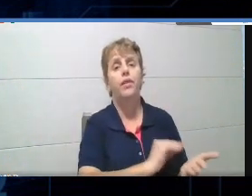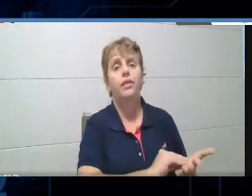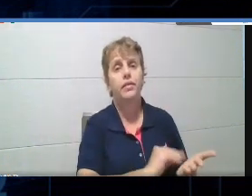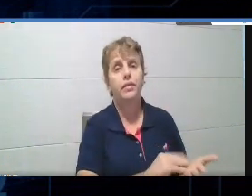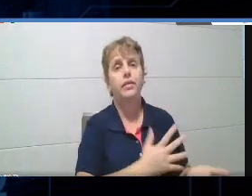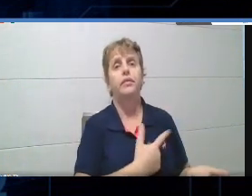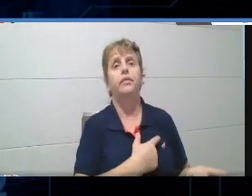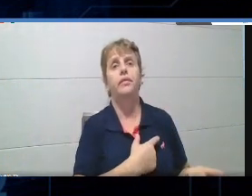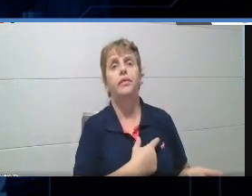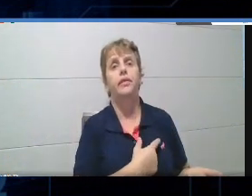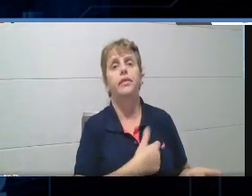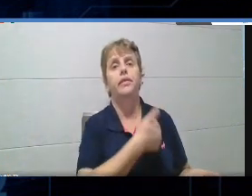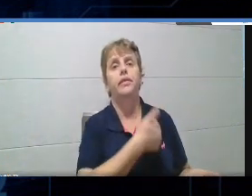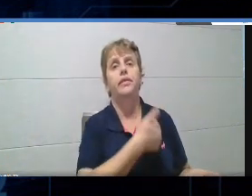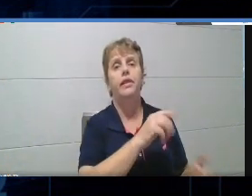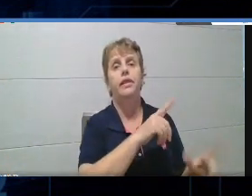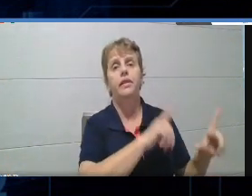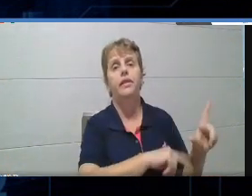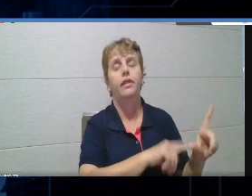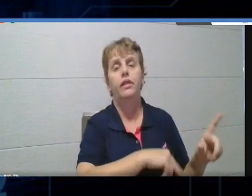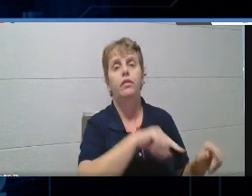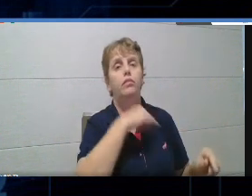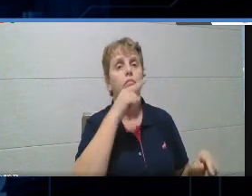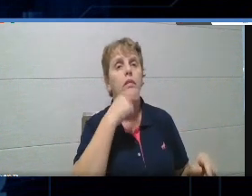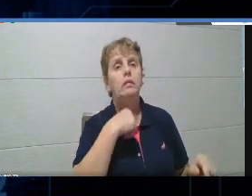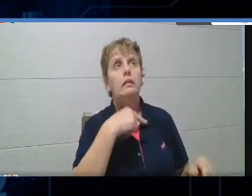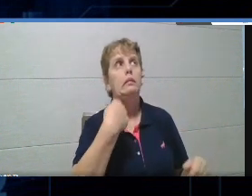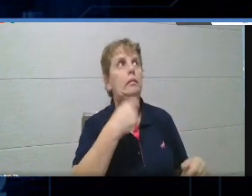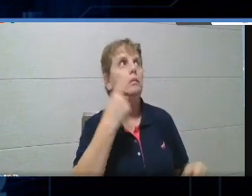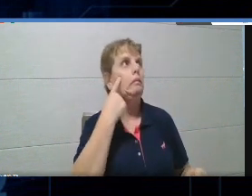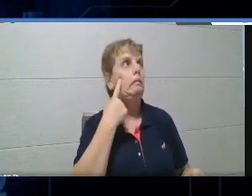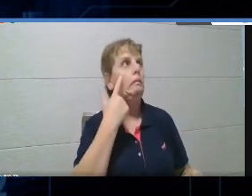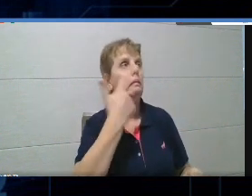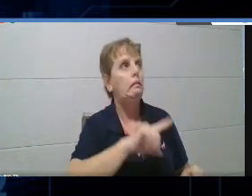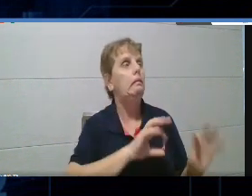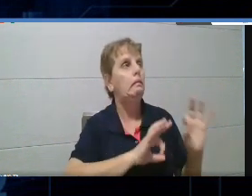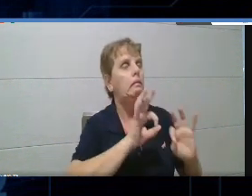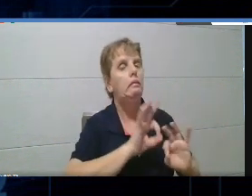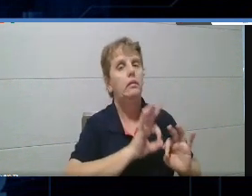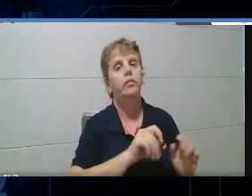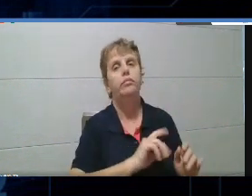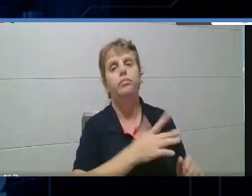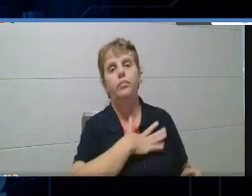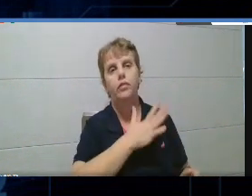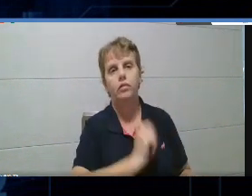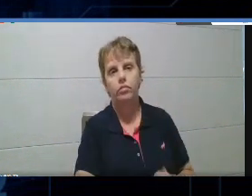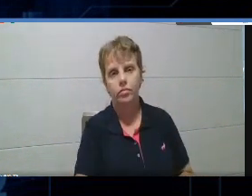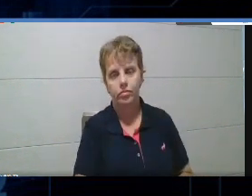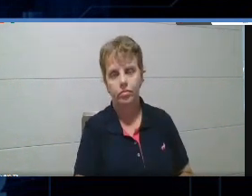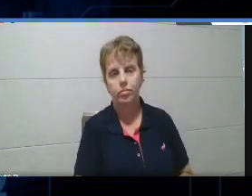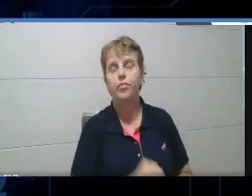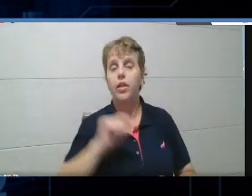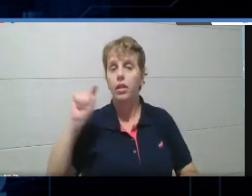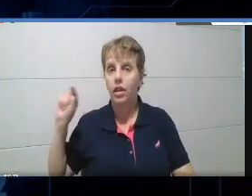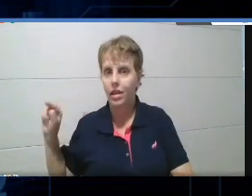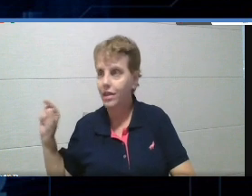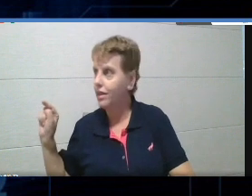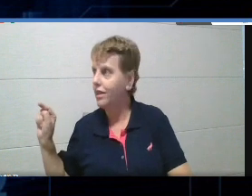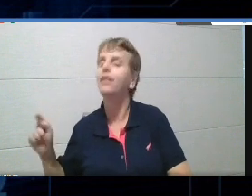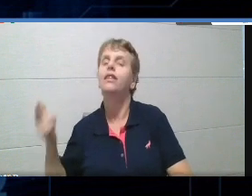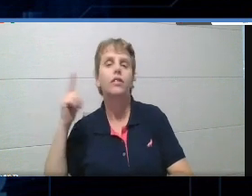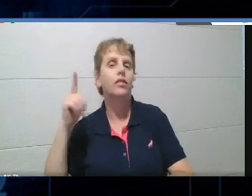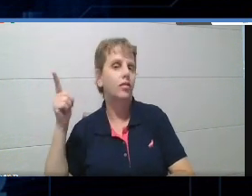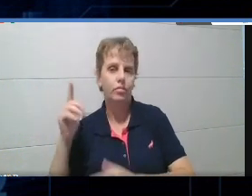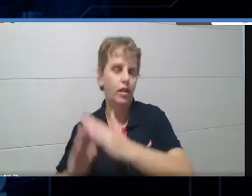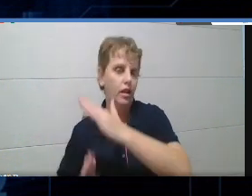caracteres para eu colocar. Eu não conseguia, tinha que replanejar toda a questão. Então, nesta ferramenta, eu não tenho limite de